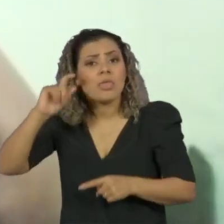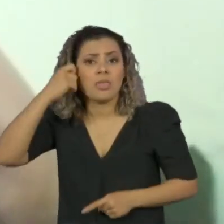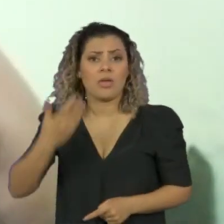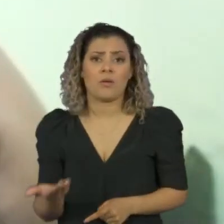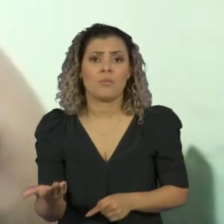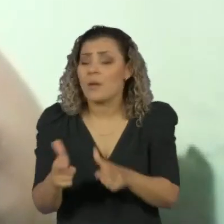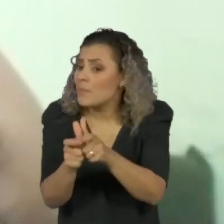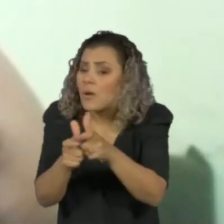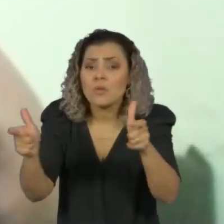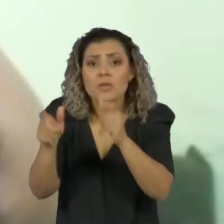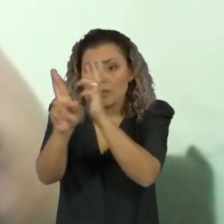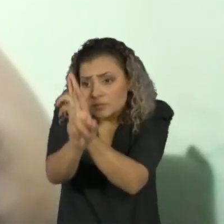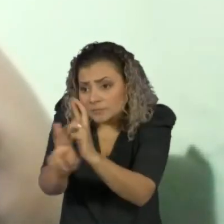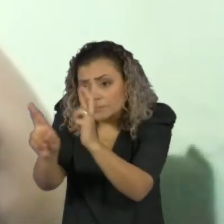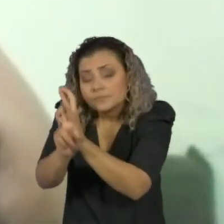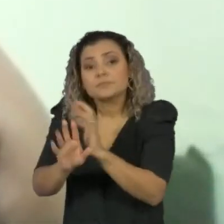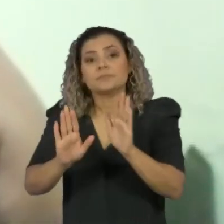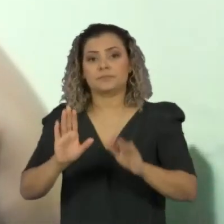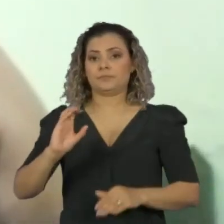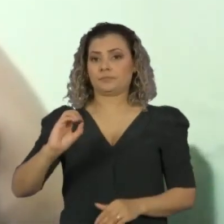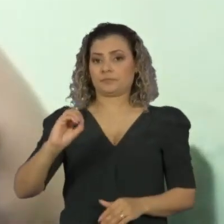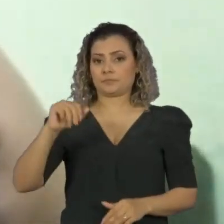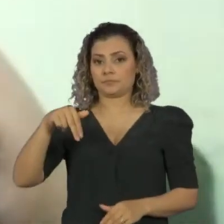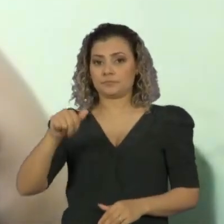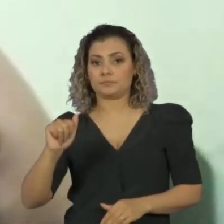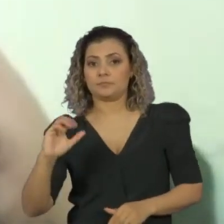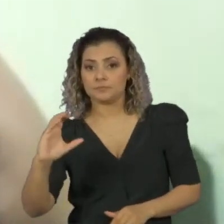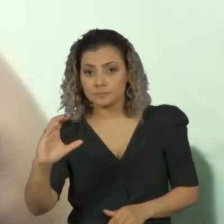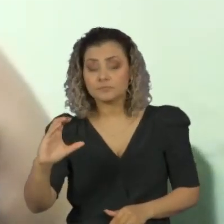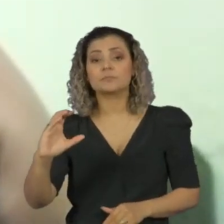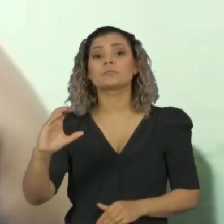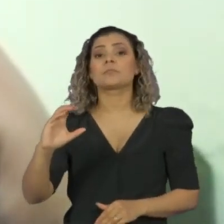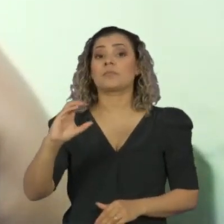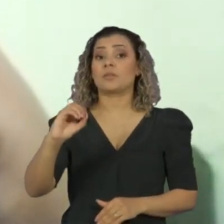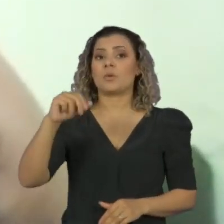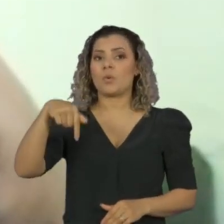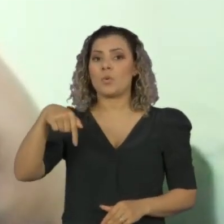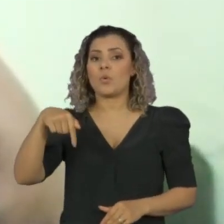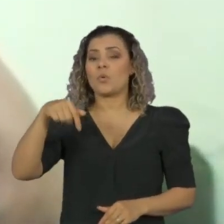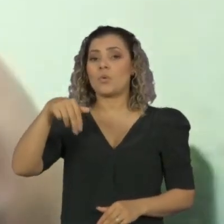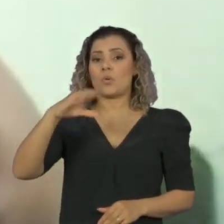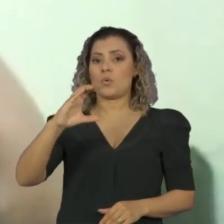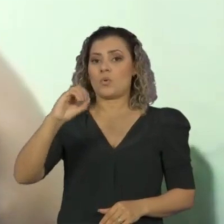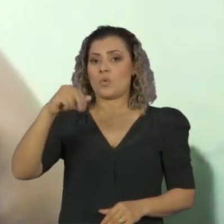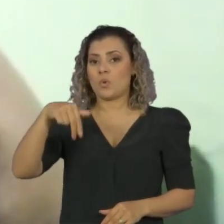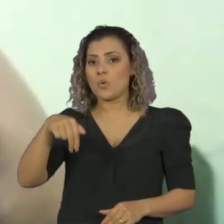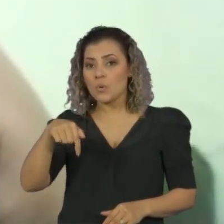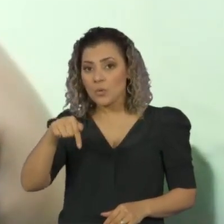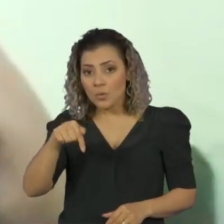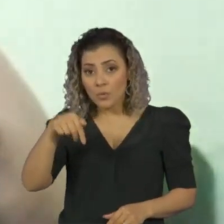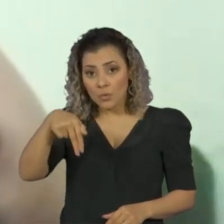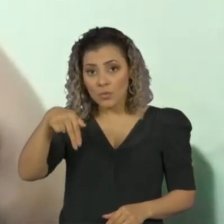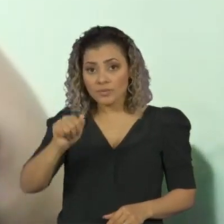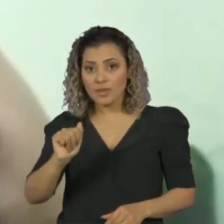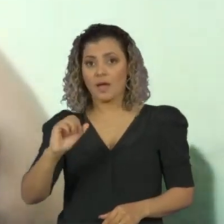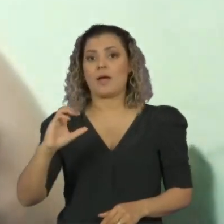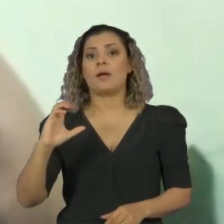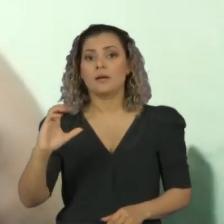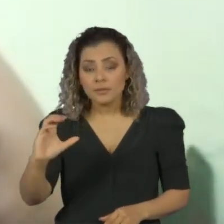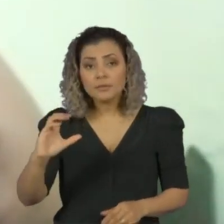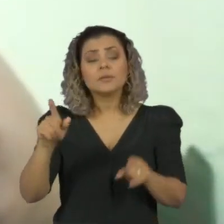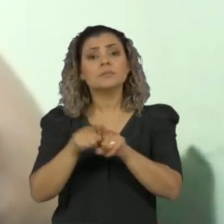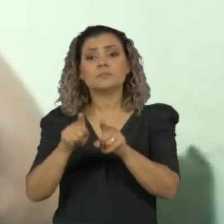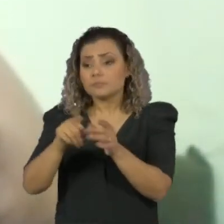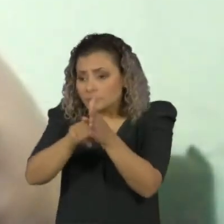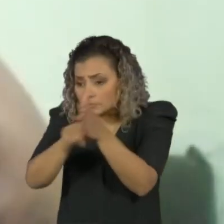feito pela CONAC em condições não adequadas, porque esse é o serviço do Estado. E nós fazemos o